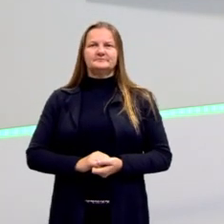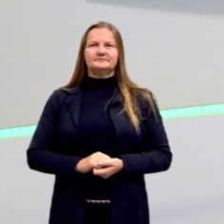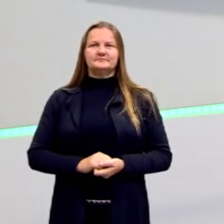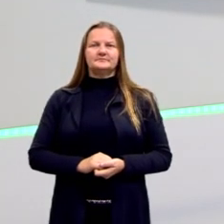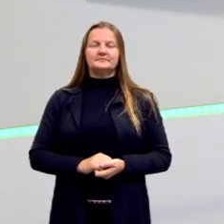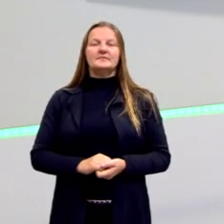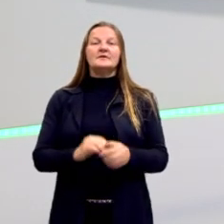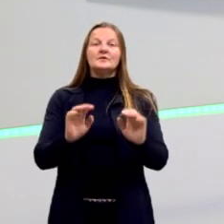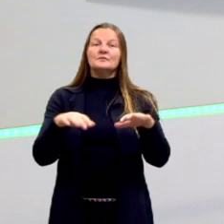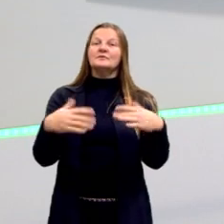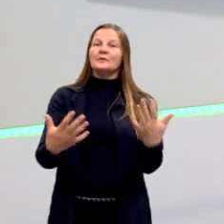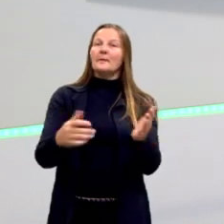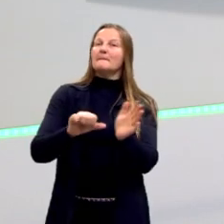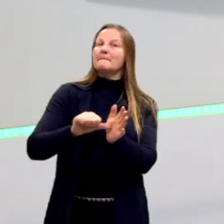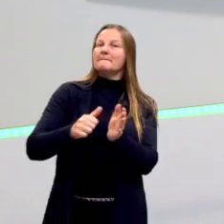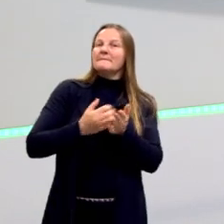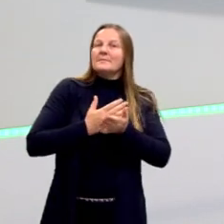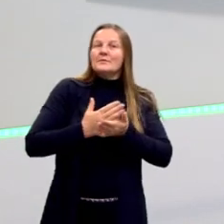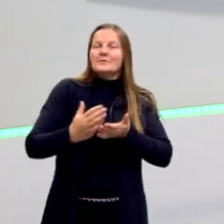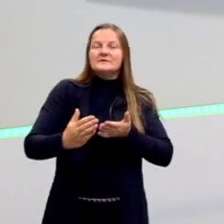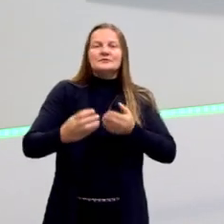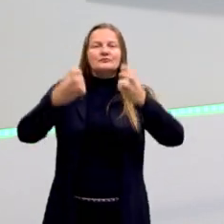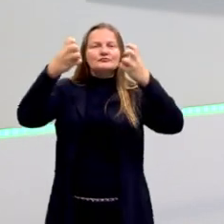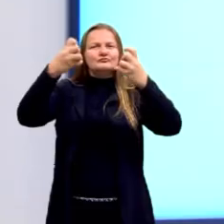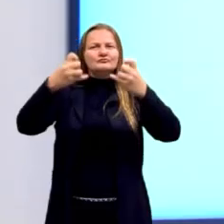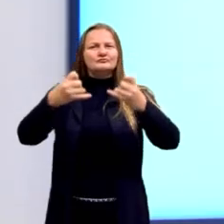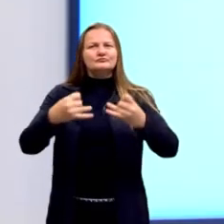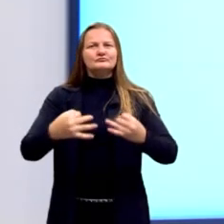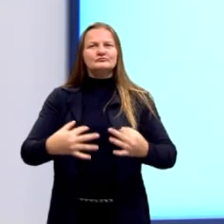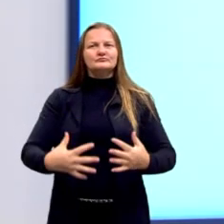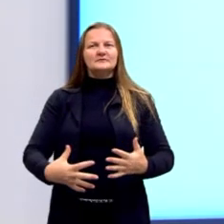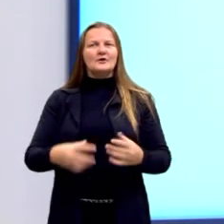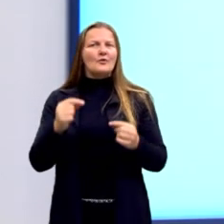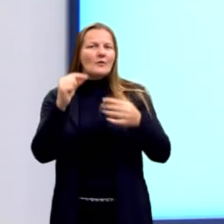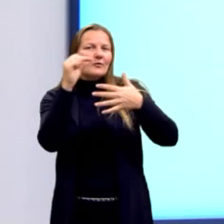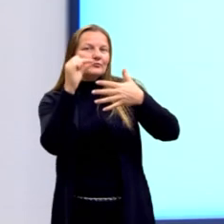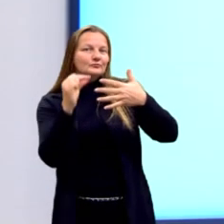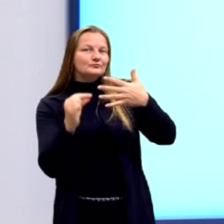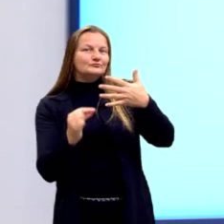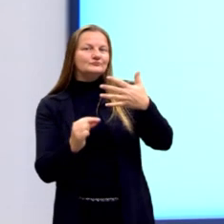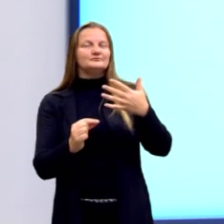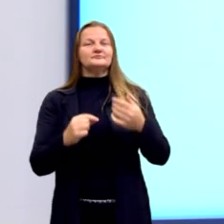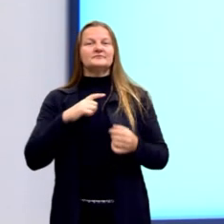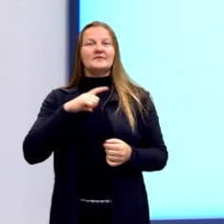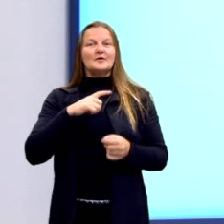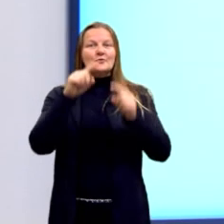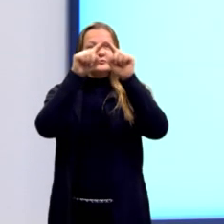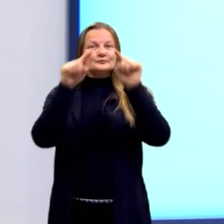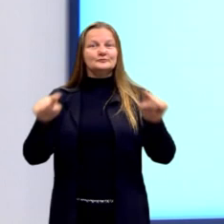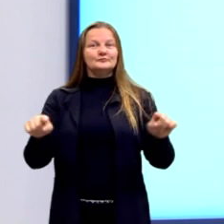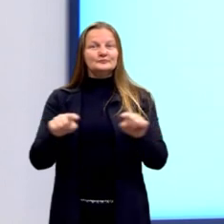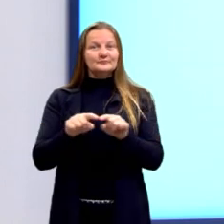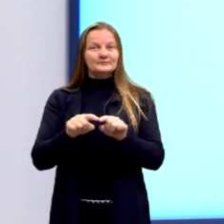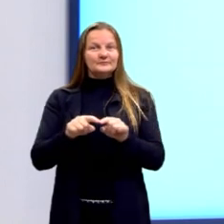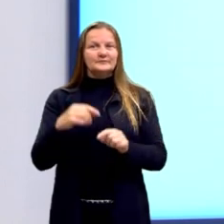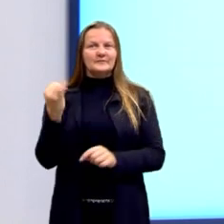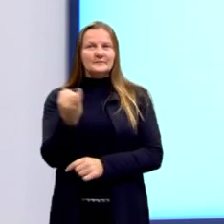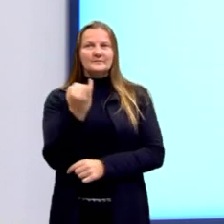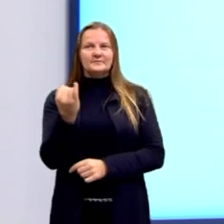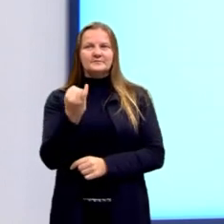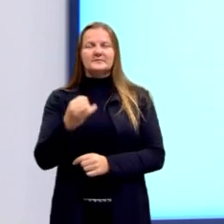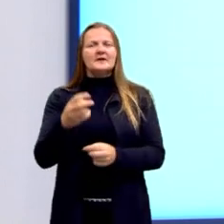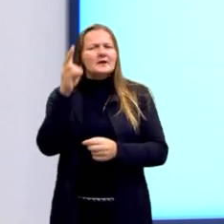Então primeiro eu trouxe para vocês a explicação ali dos pontos notáveis de um triângulo. Então